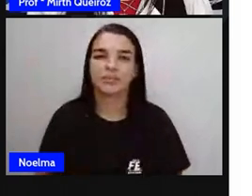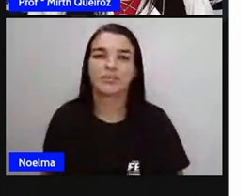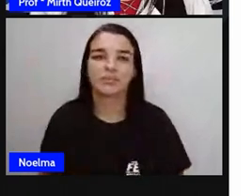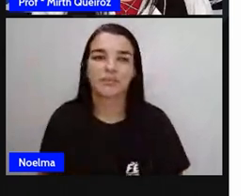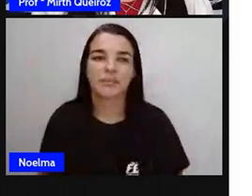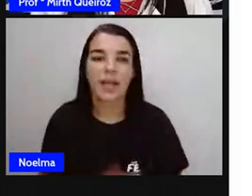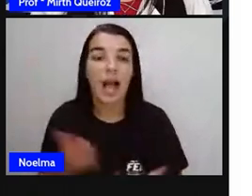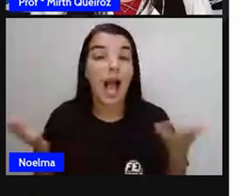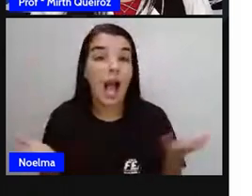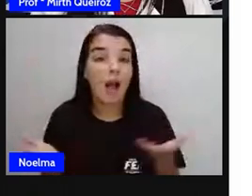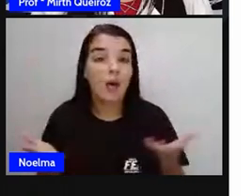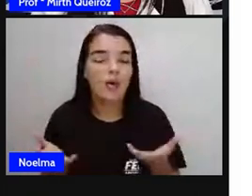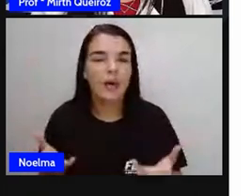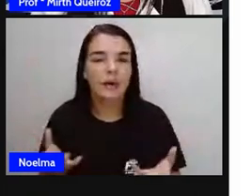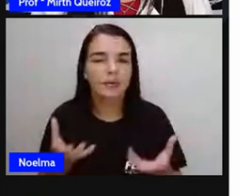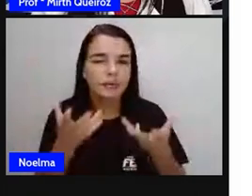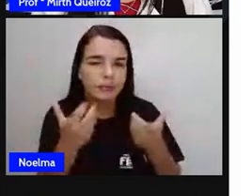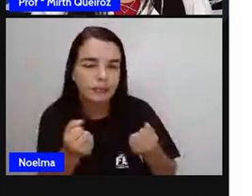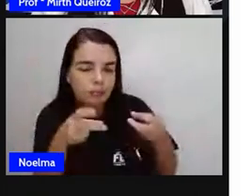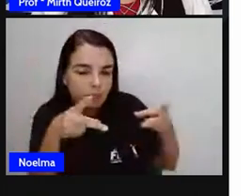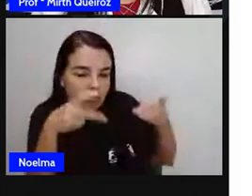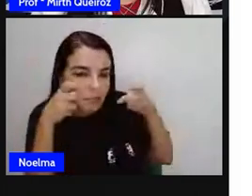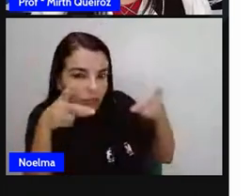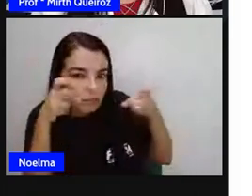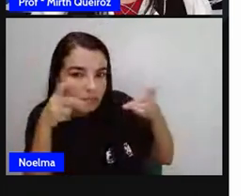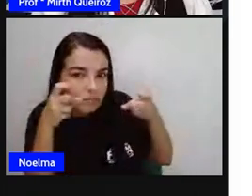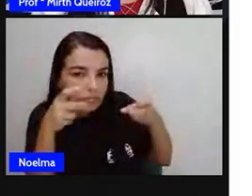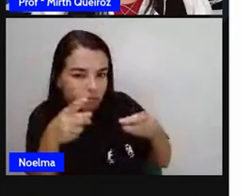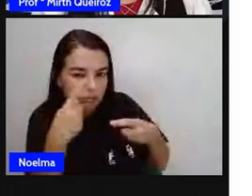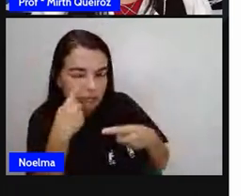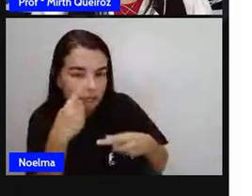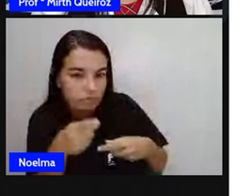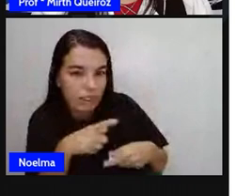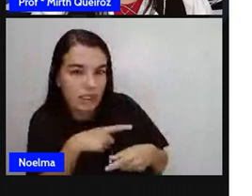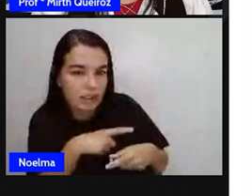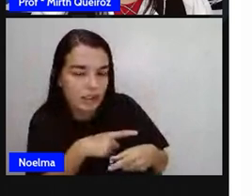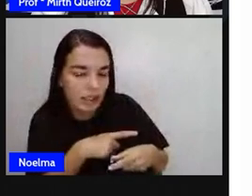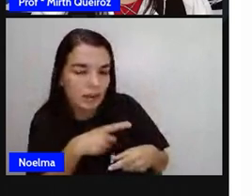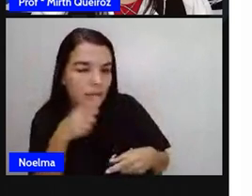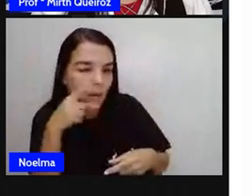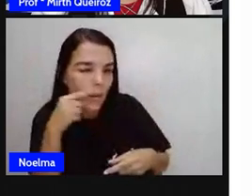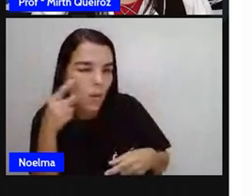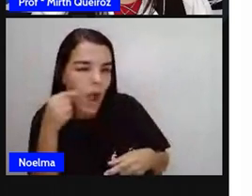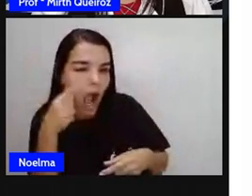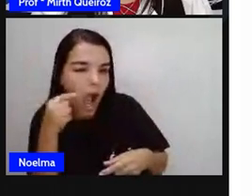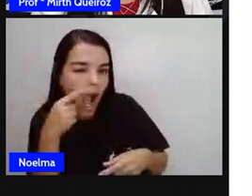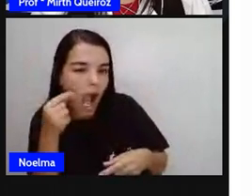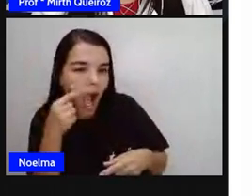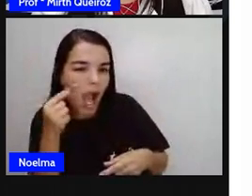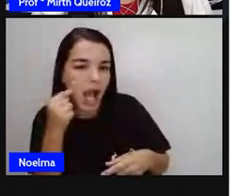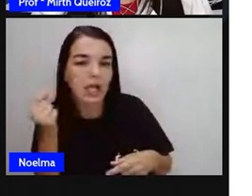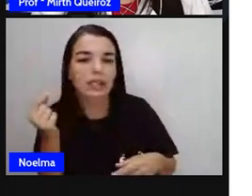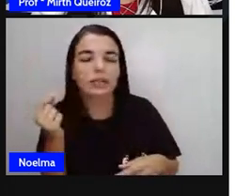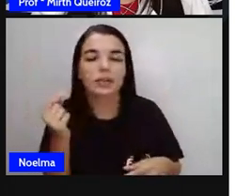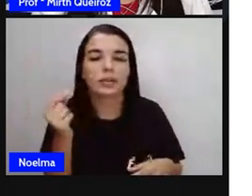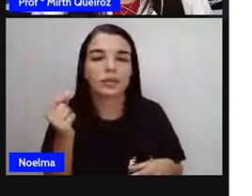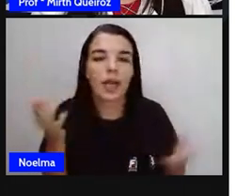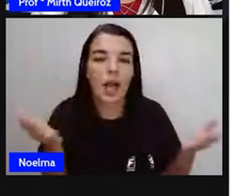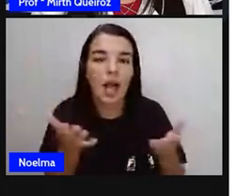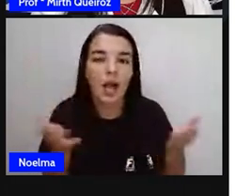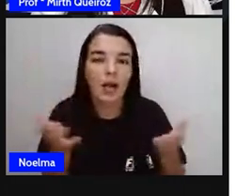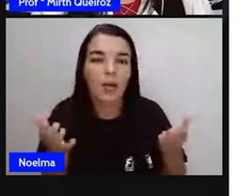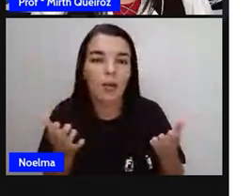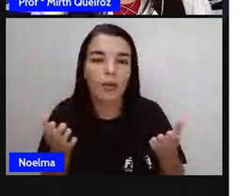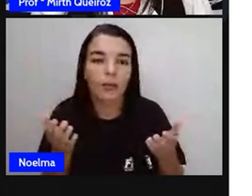Agora, vamos observar a imagem abaixo. Nós temos aí o gatinho na letra E. A gente está trabalhando agora com